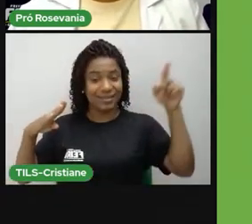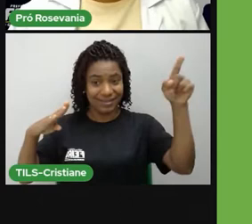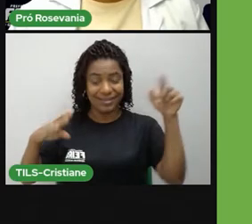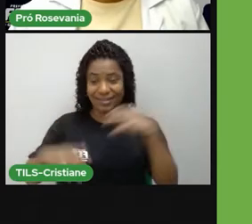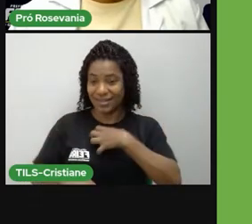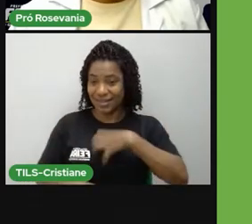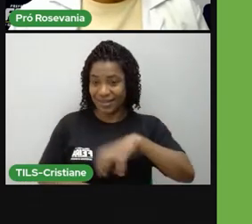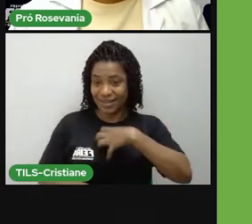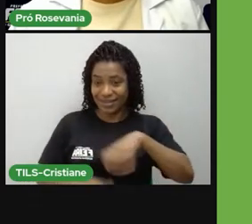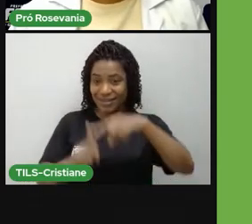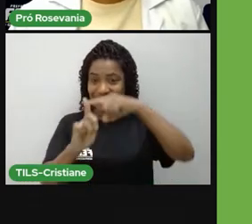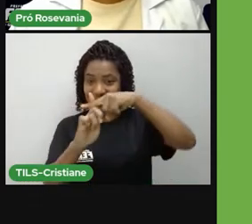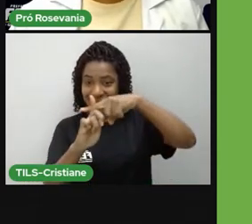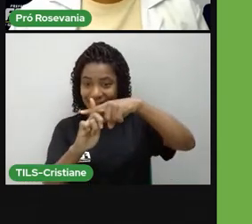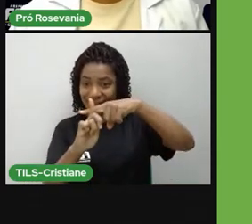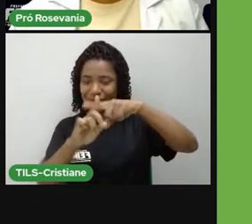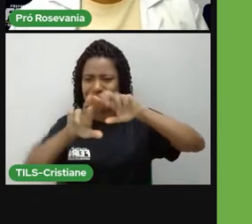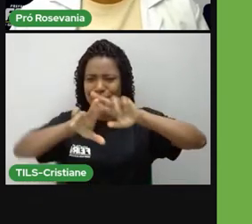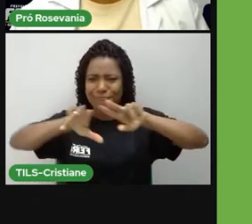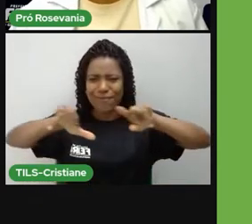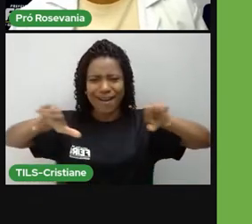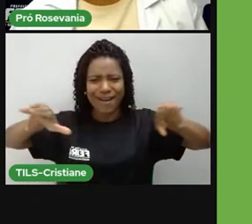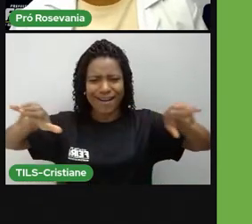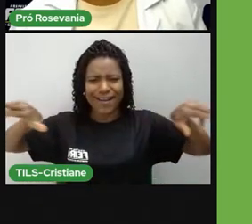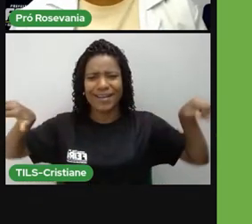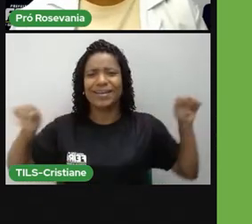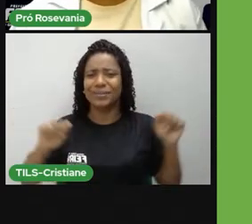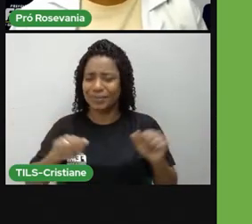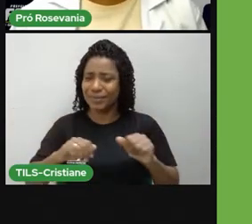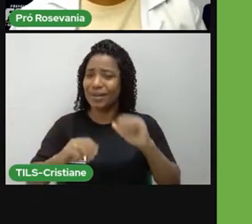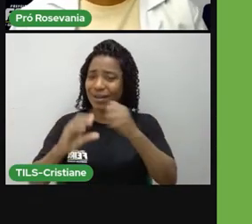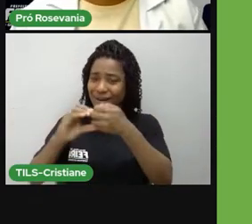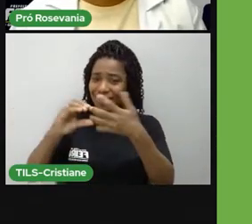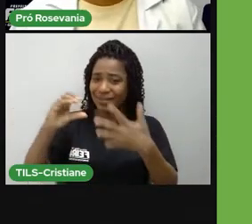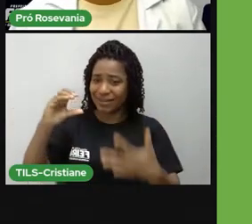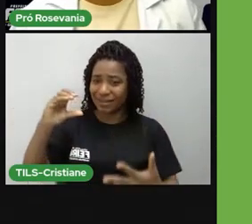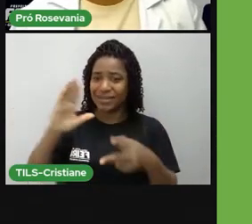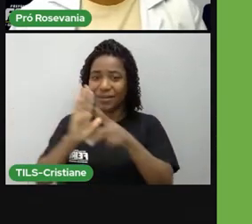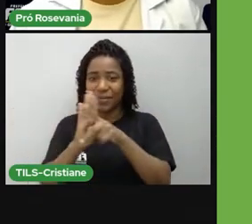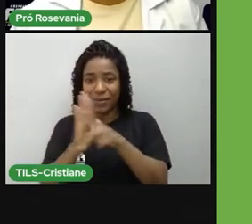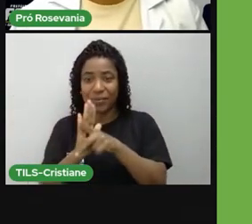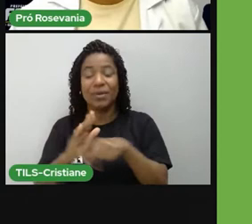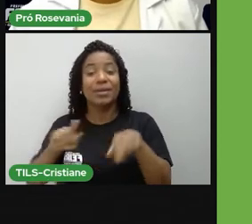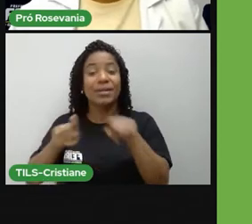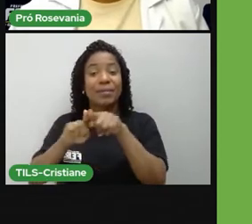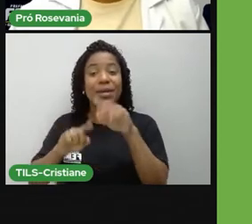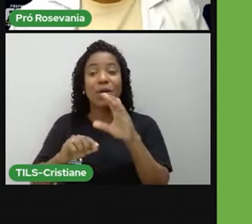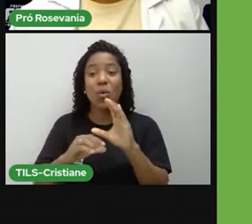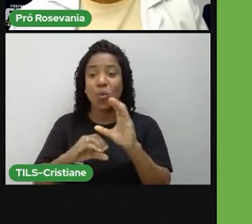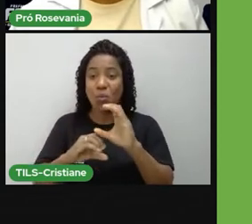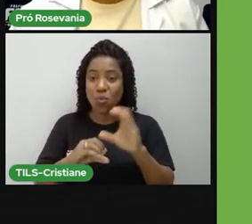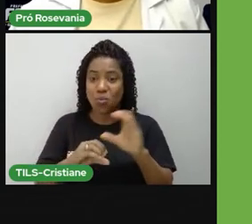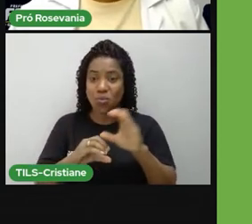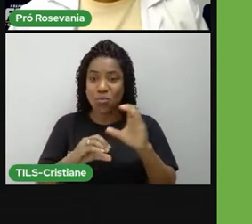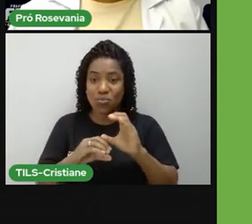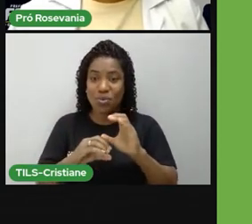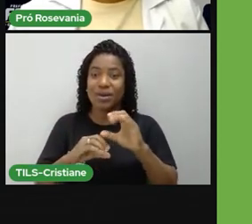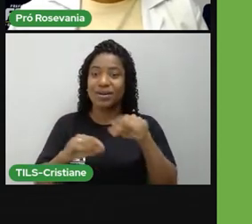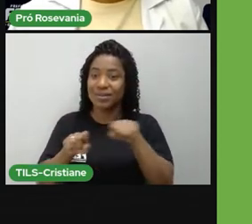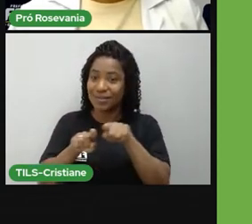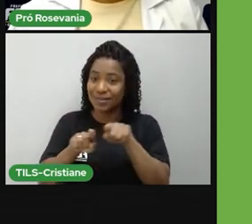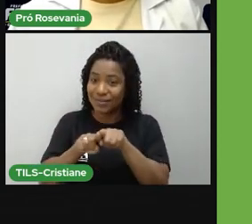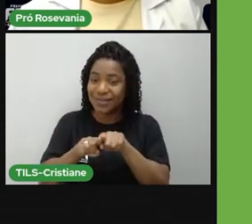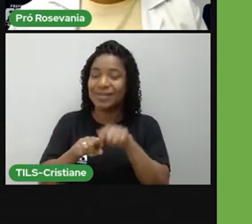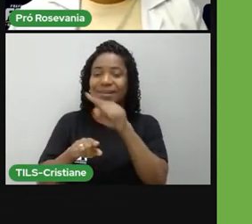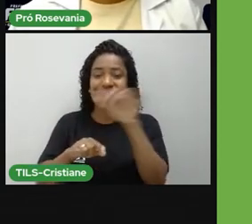Então, a gente percebe muitos prédios, assim, que têm essa característica. O prédio do Cuca, que em Feira também, né, sofreu essa